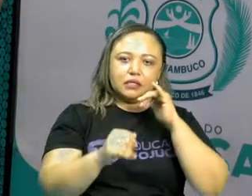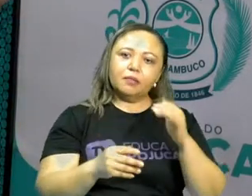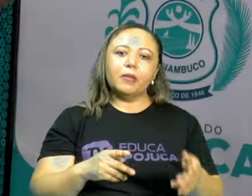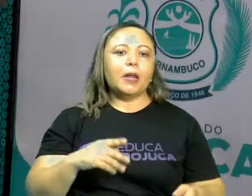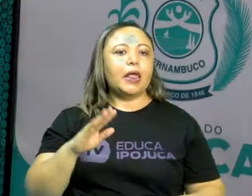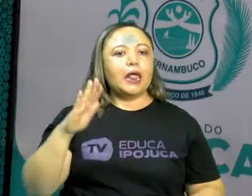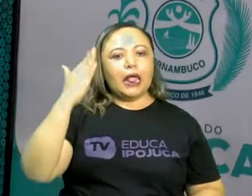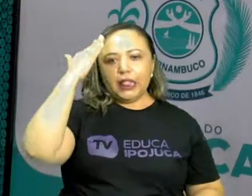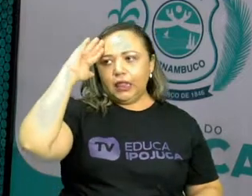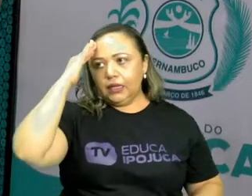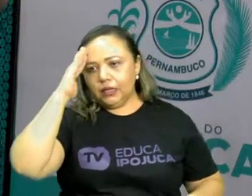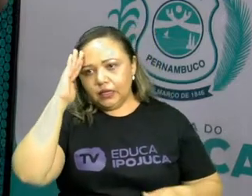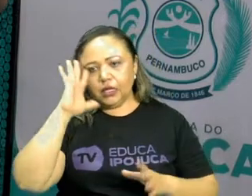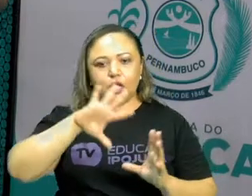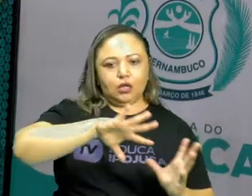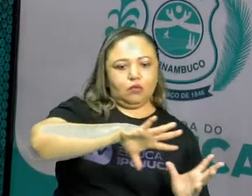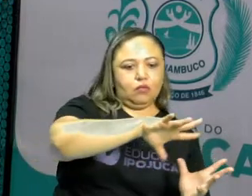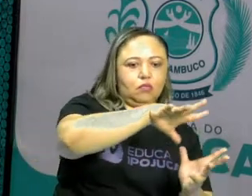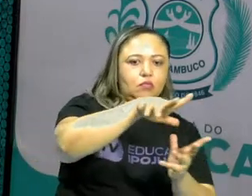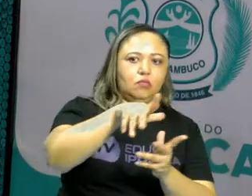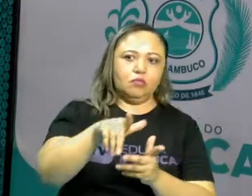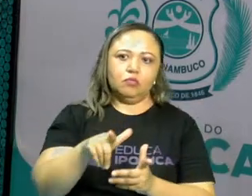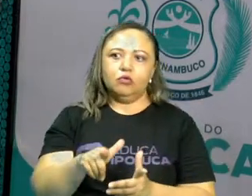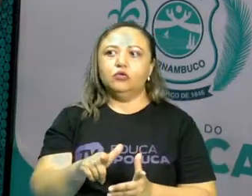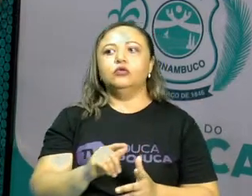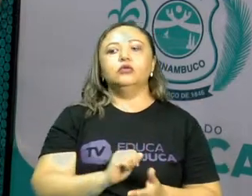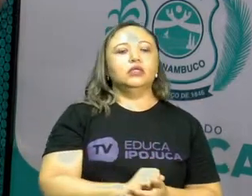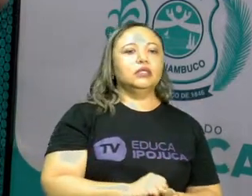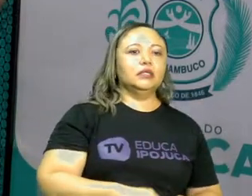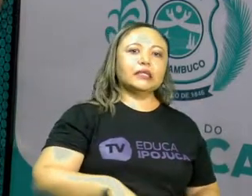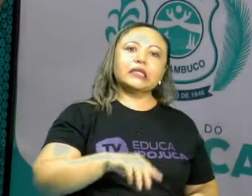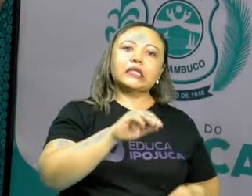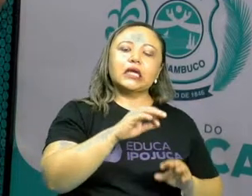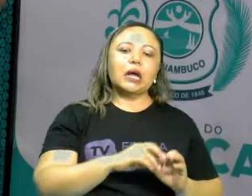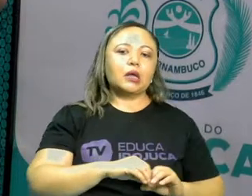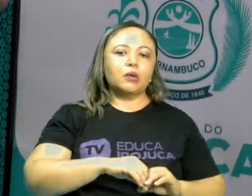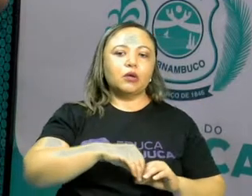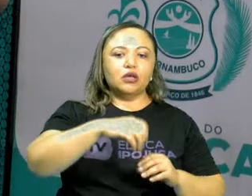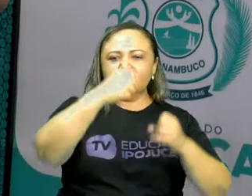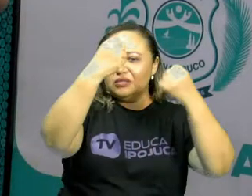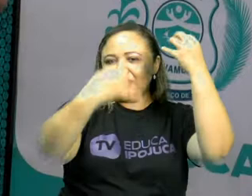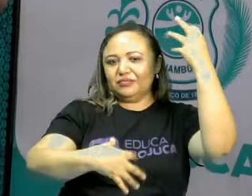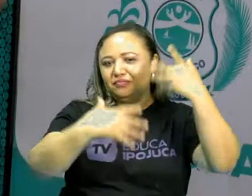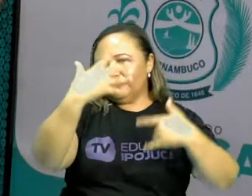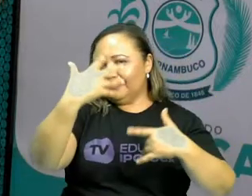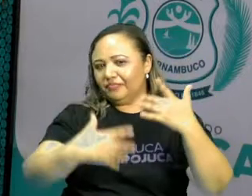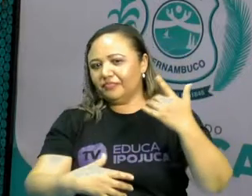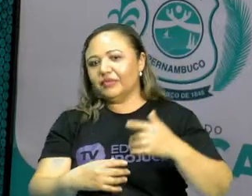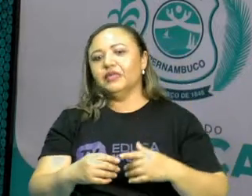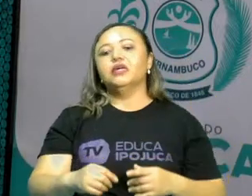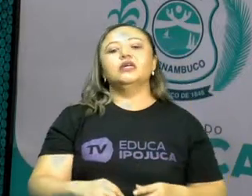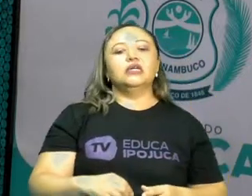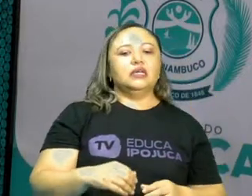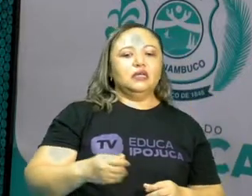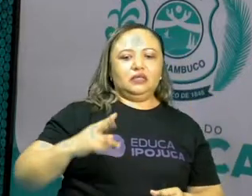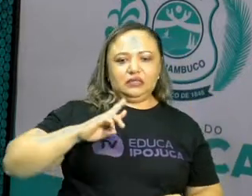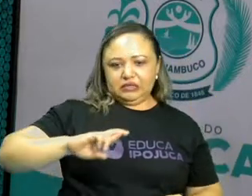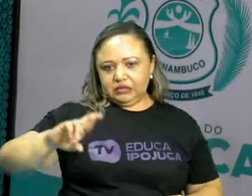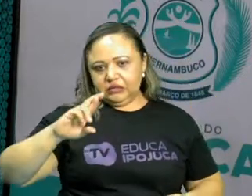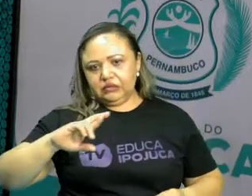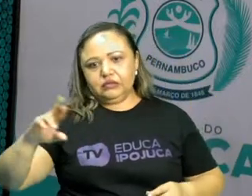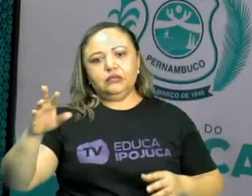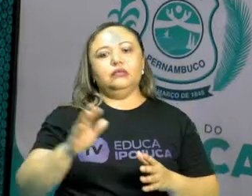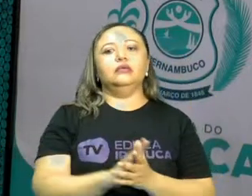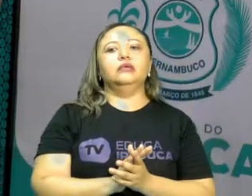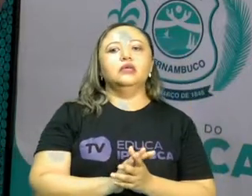mundo, deixando de lado os misticismos, as explicações apenas de base religiosa para que